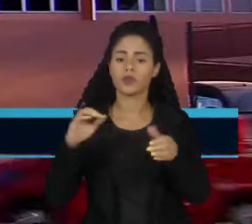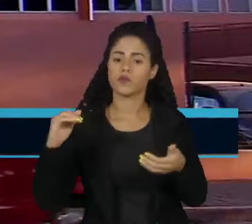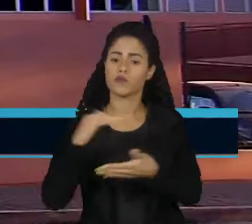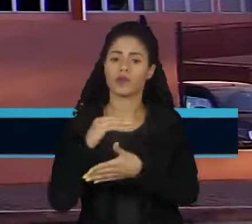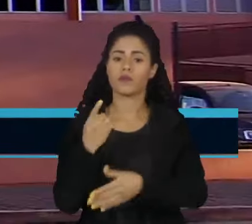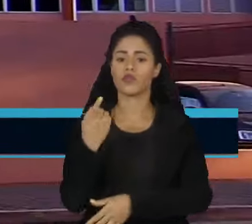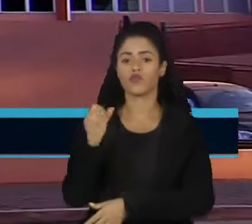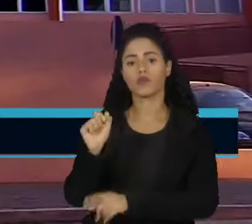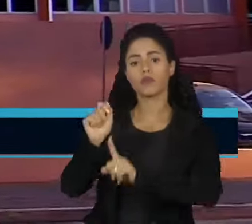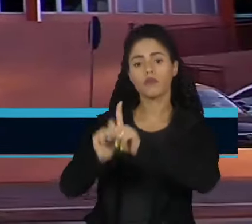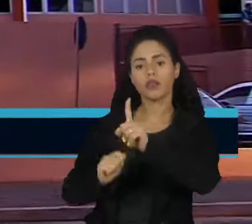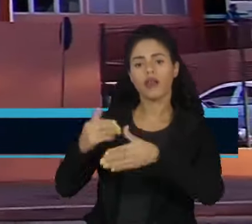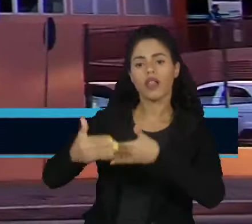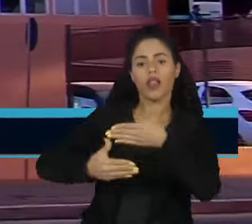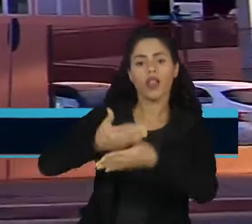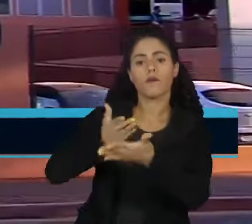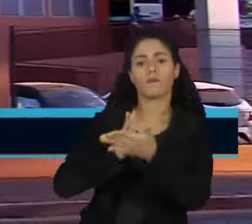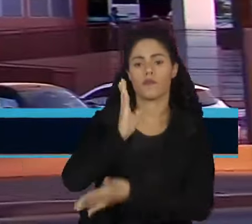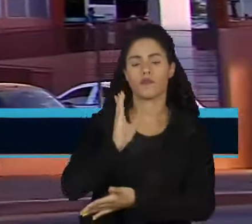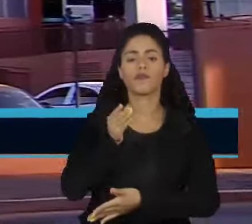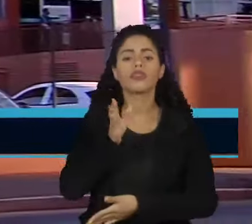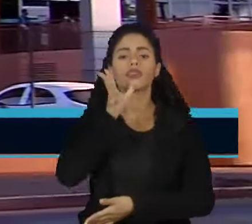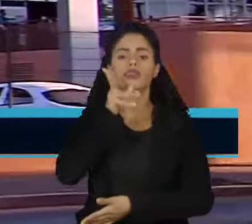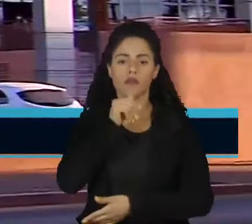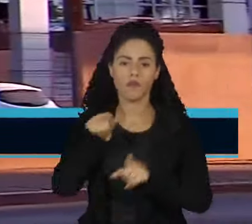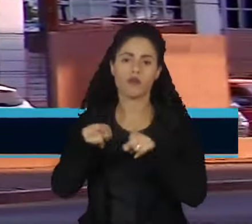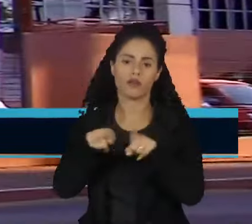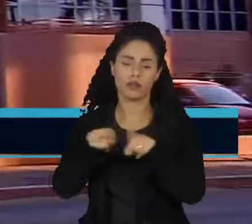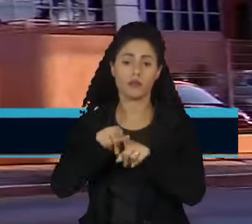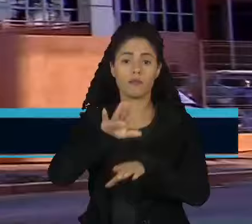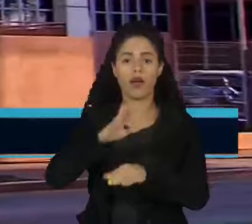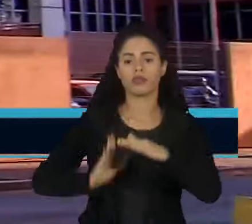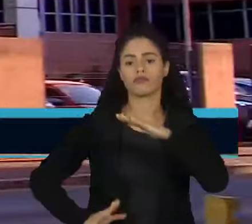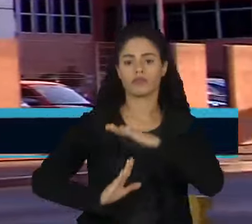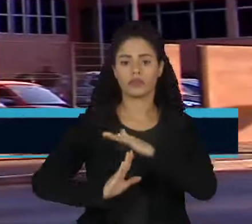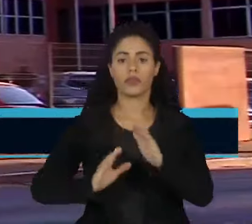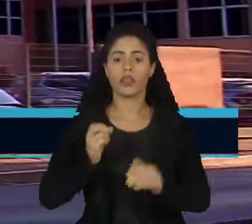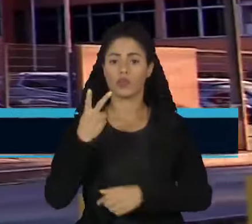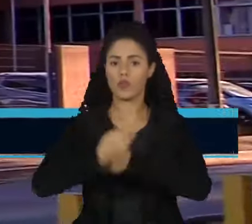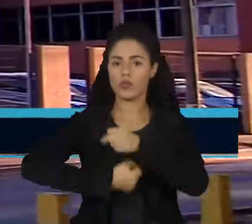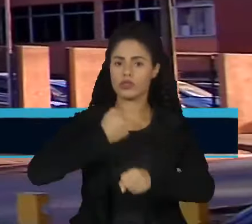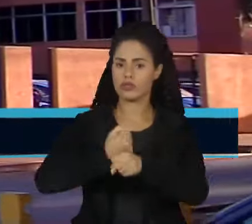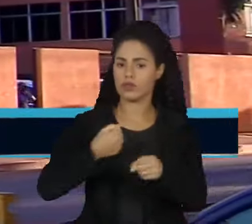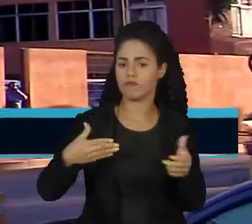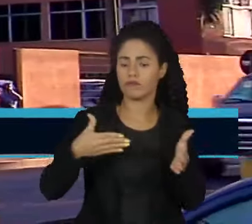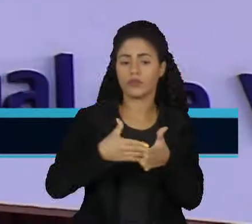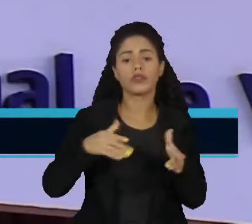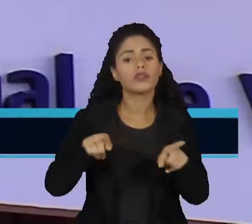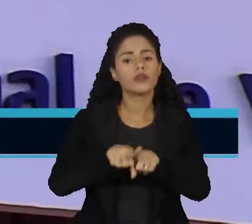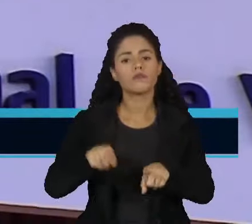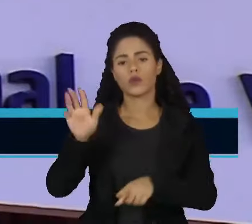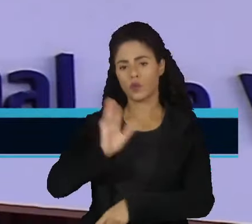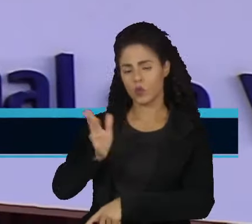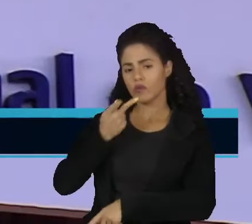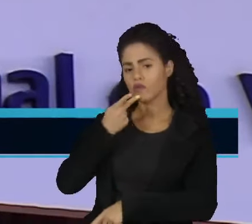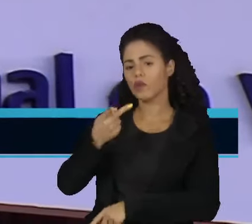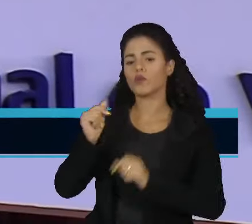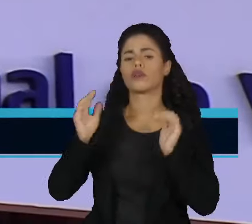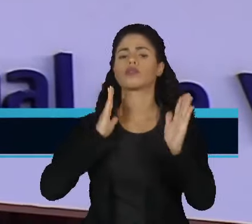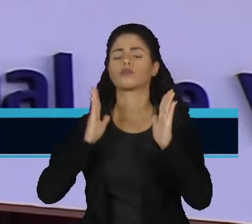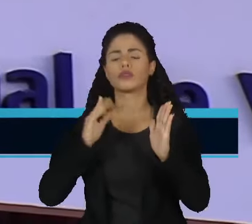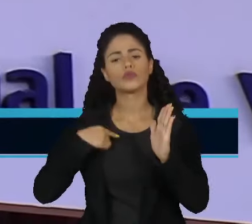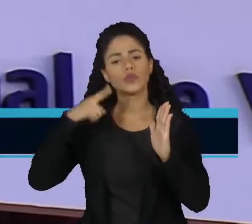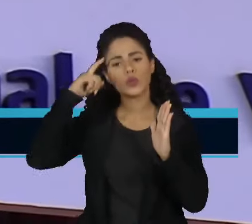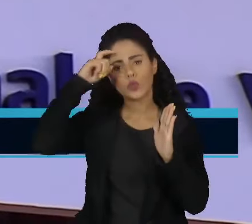18 meses para aprovar novos medicamentos e tecnologias, mas o prazo pode chegar a dois anos. A fala de Lula vem em um momento de